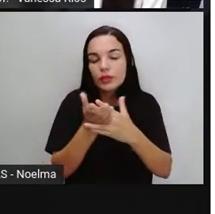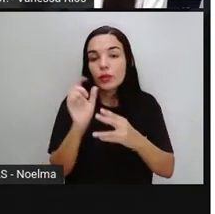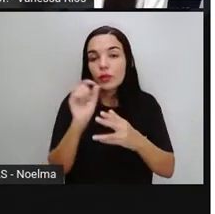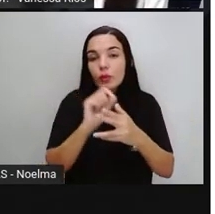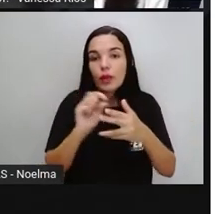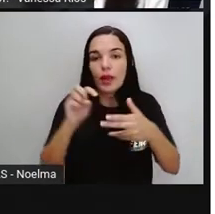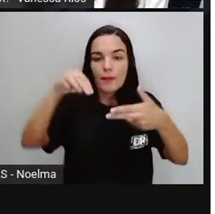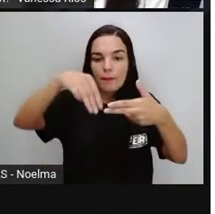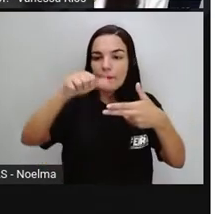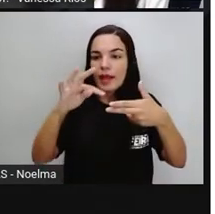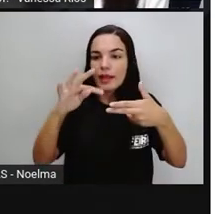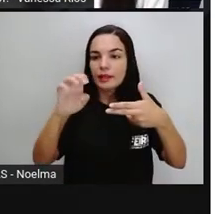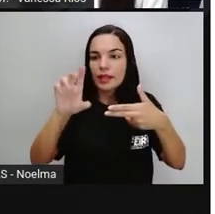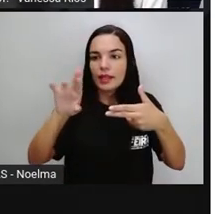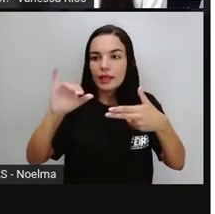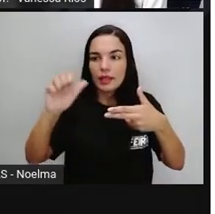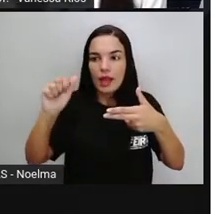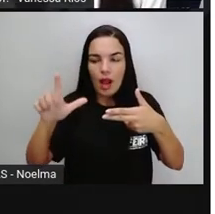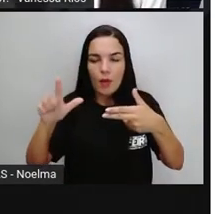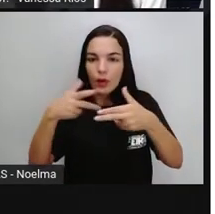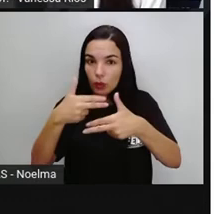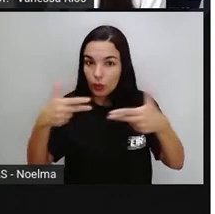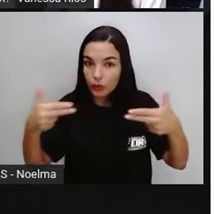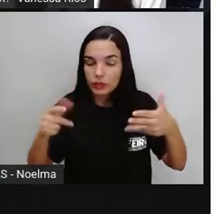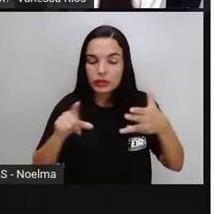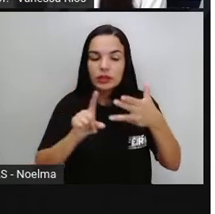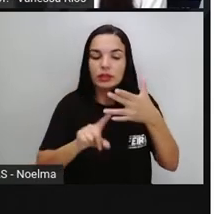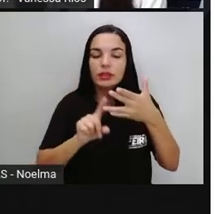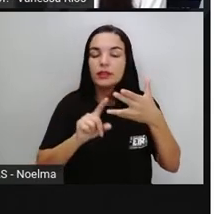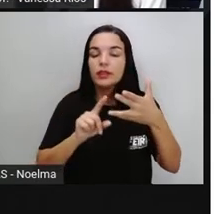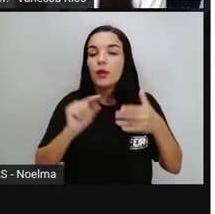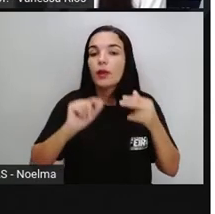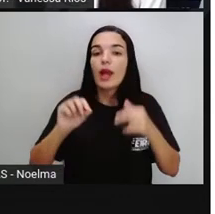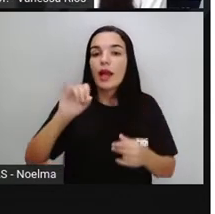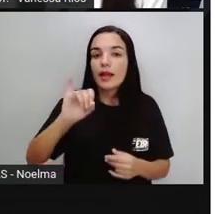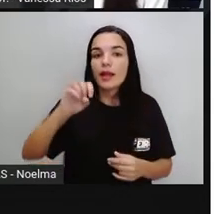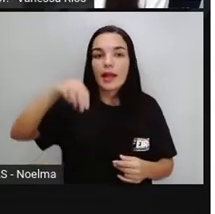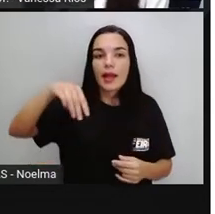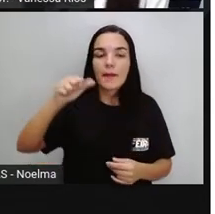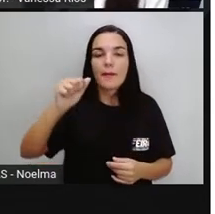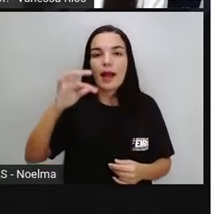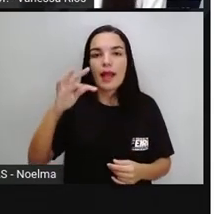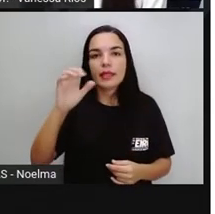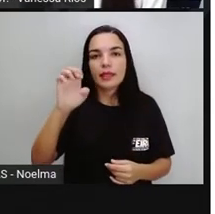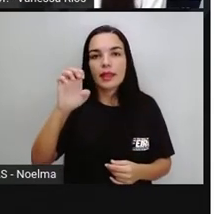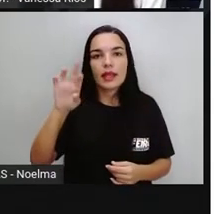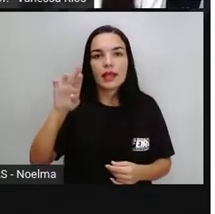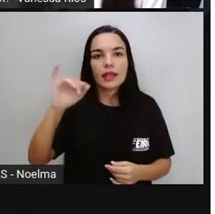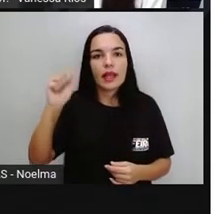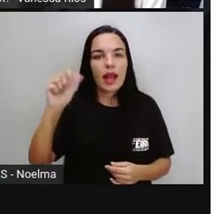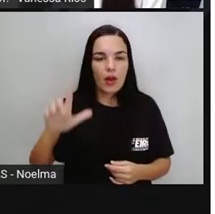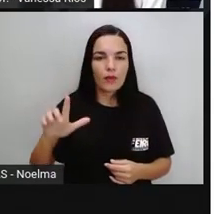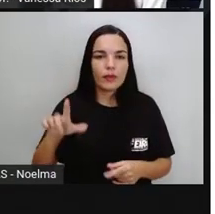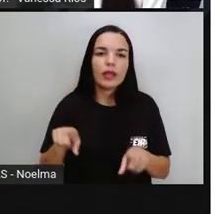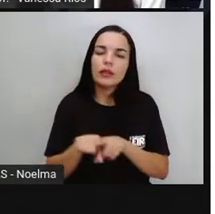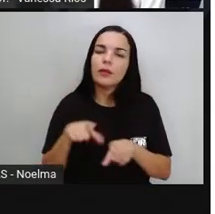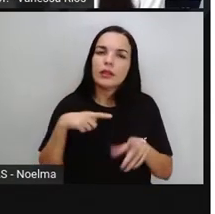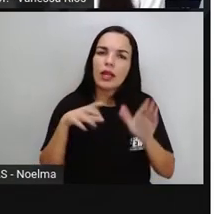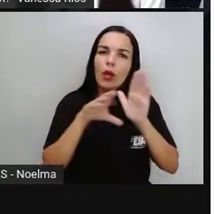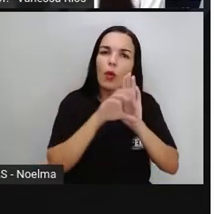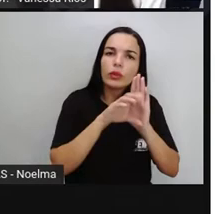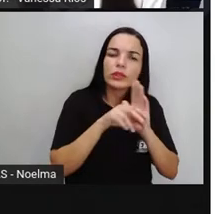imaterial. E a gente vai observar as definições e alguns conceitos